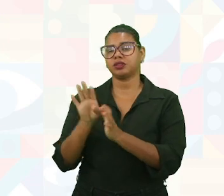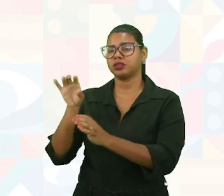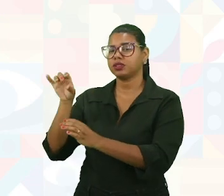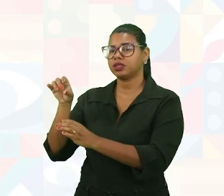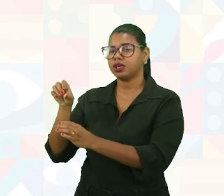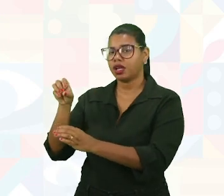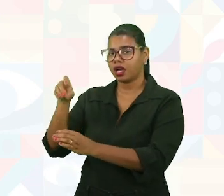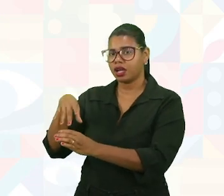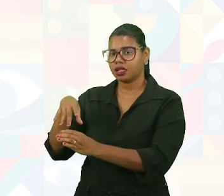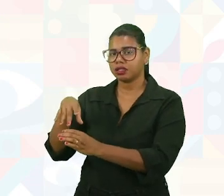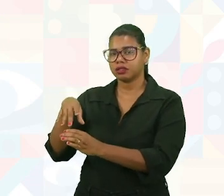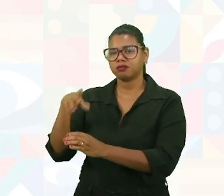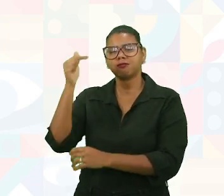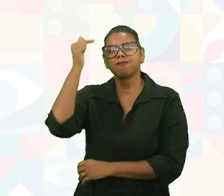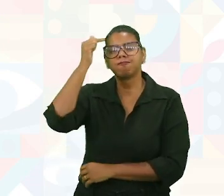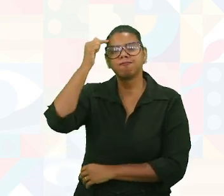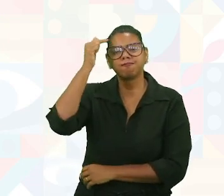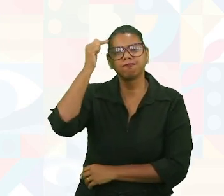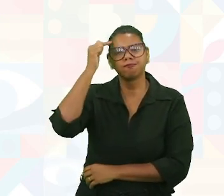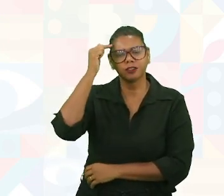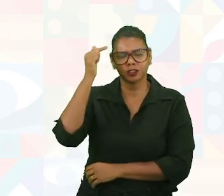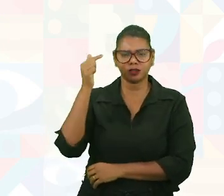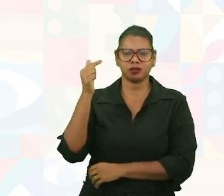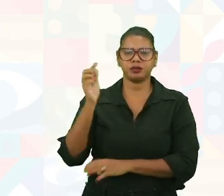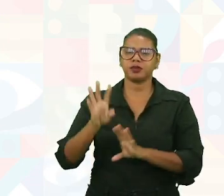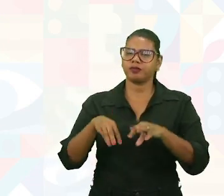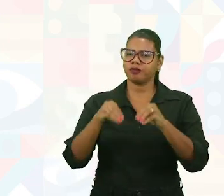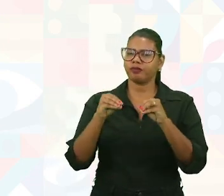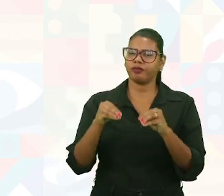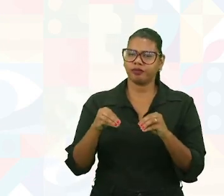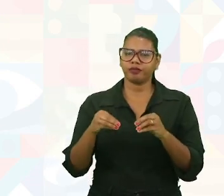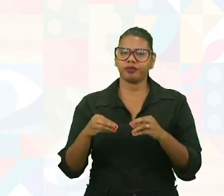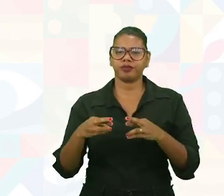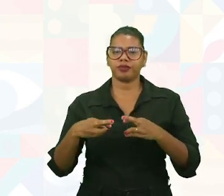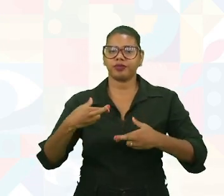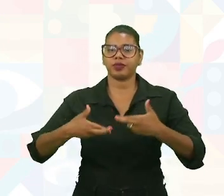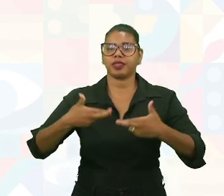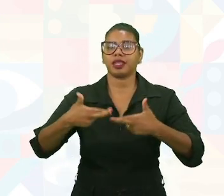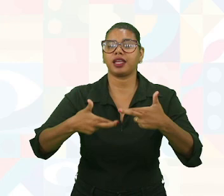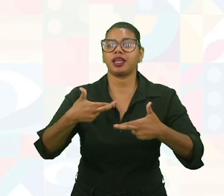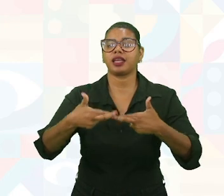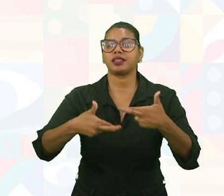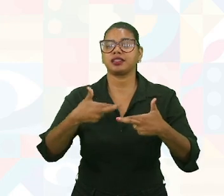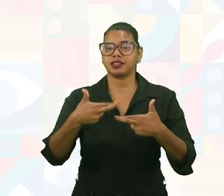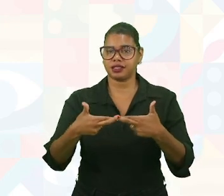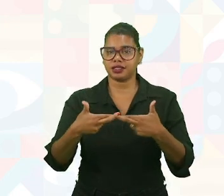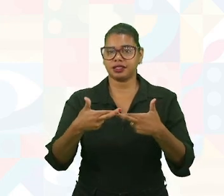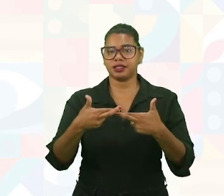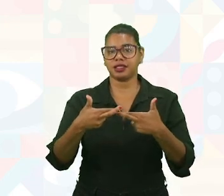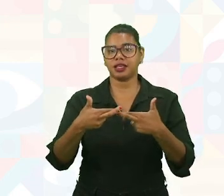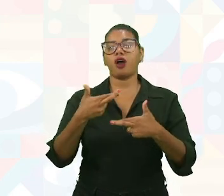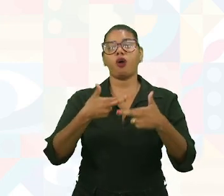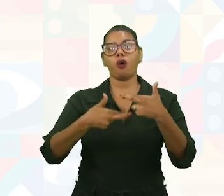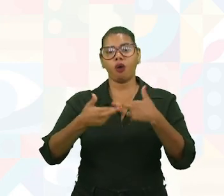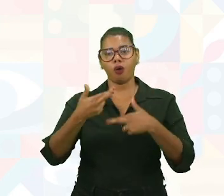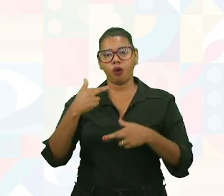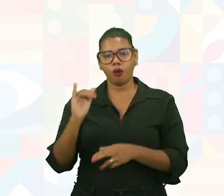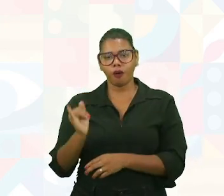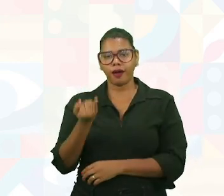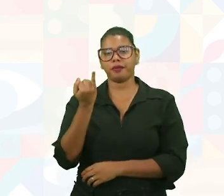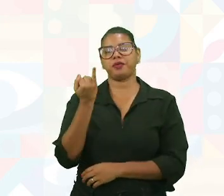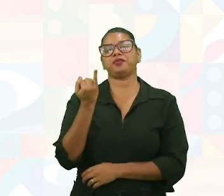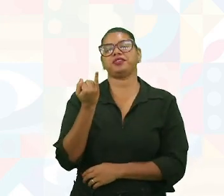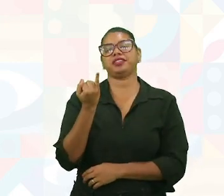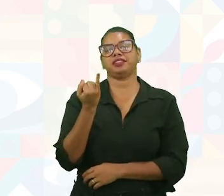não pensar em não só descartar? Em reciclar. Ou reciclar ou reutilizar. Então o